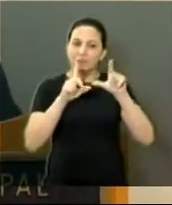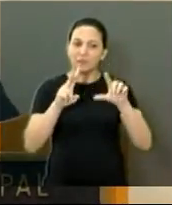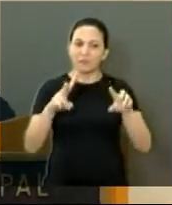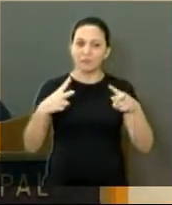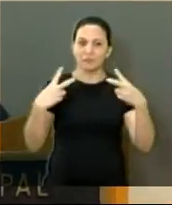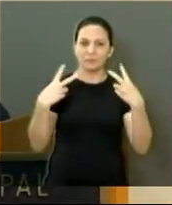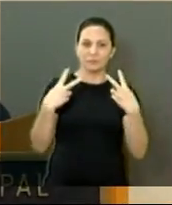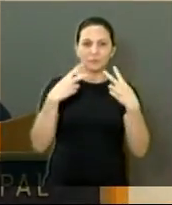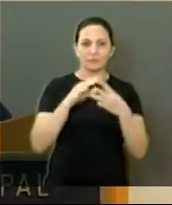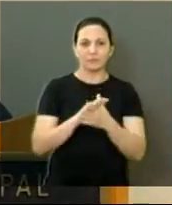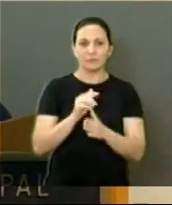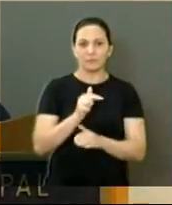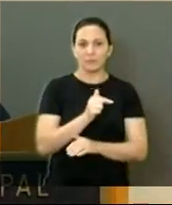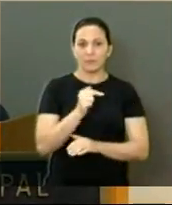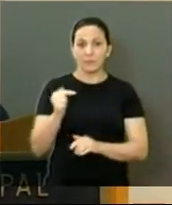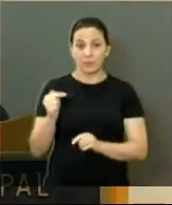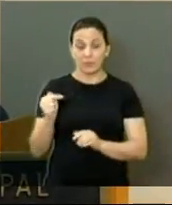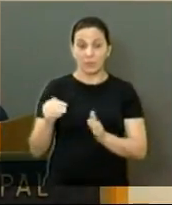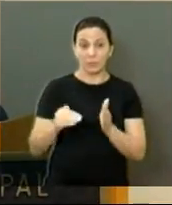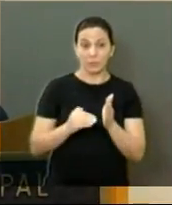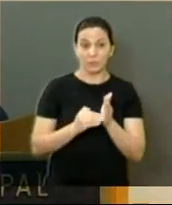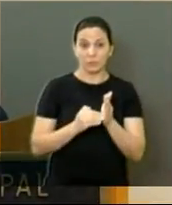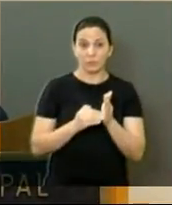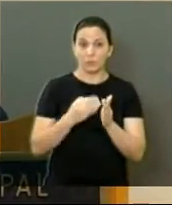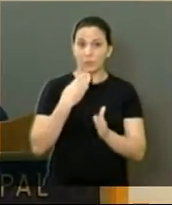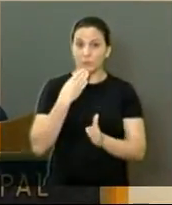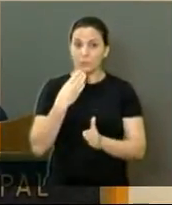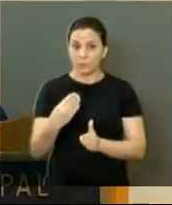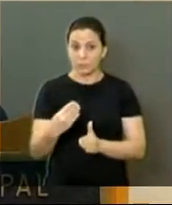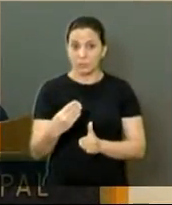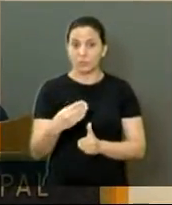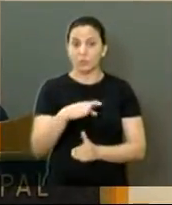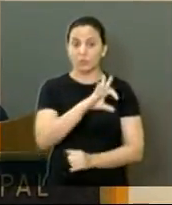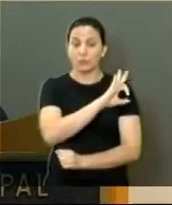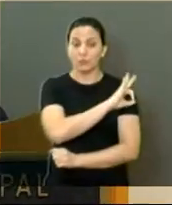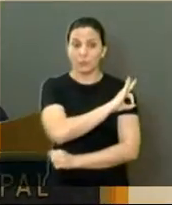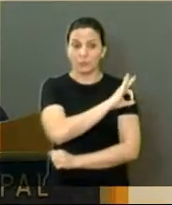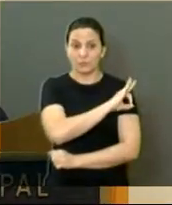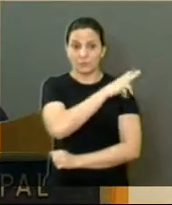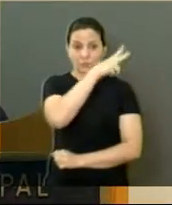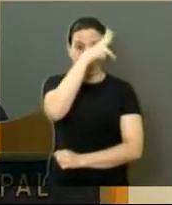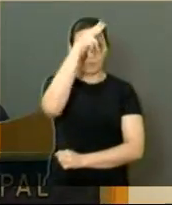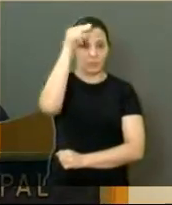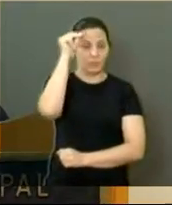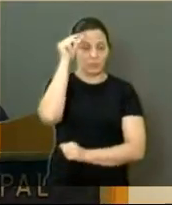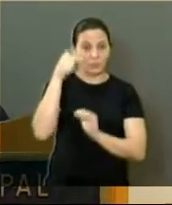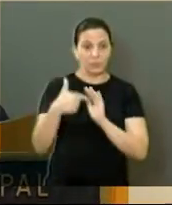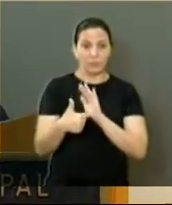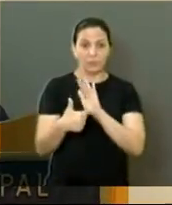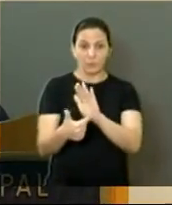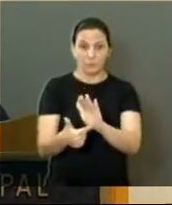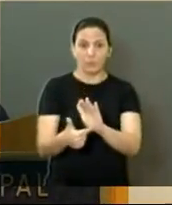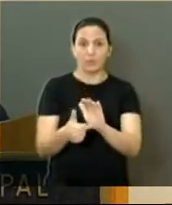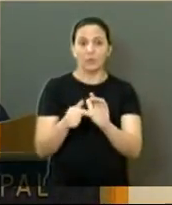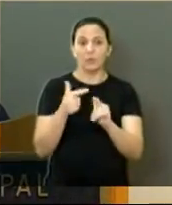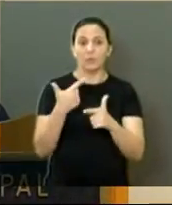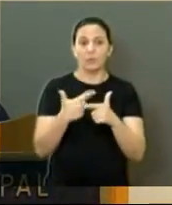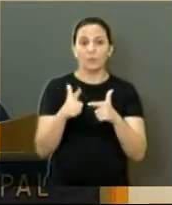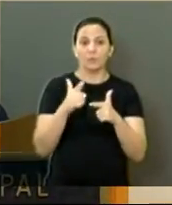Na última semana, encaminhei um requerimento ao senhor prefeito, onde mostrei a situação do complexo